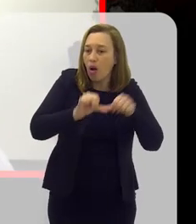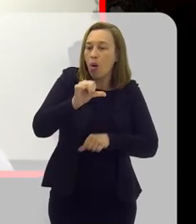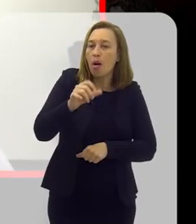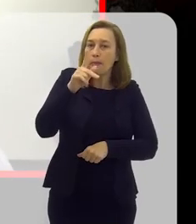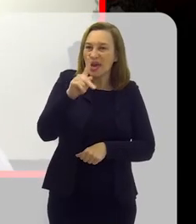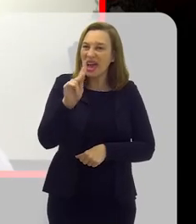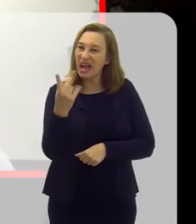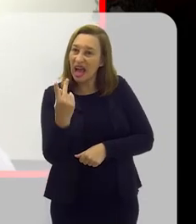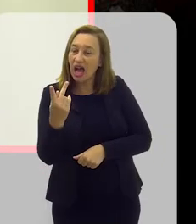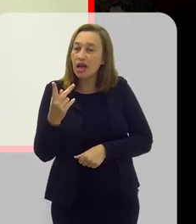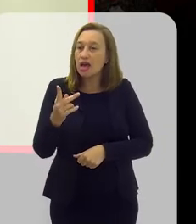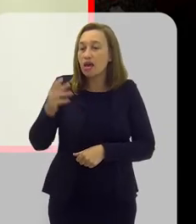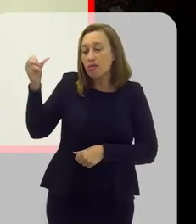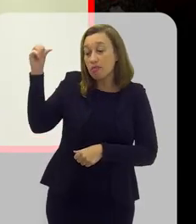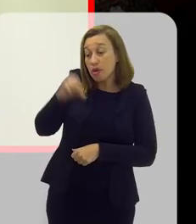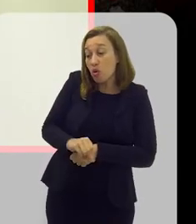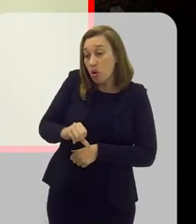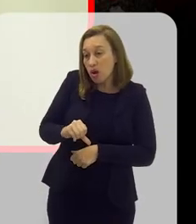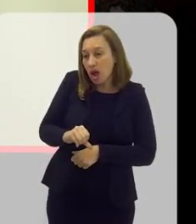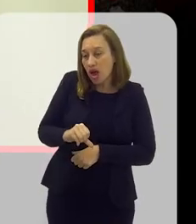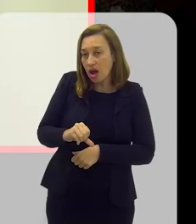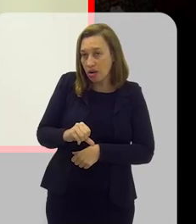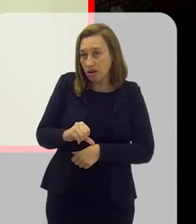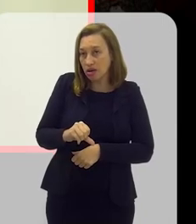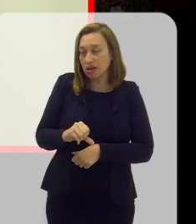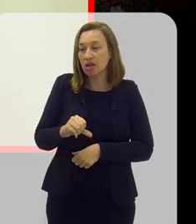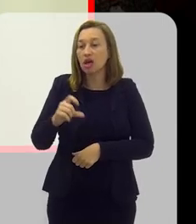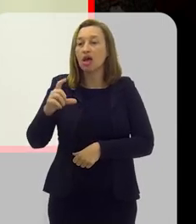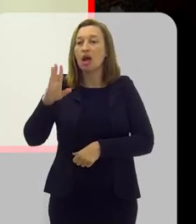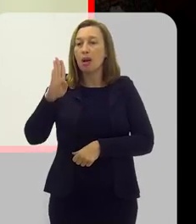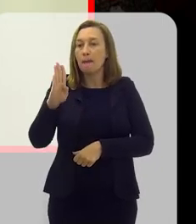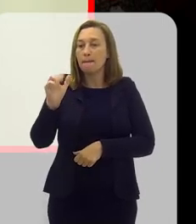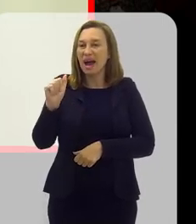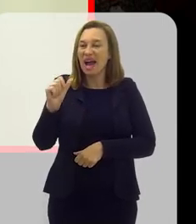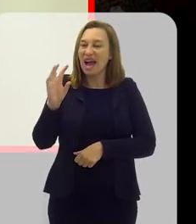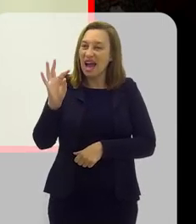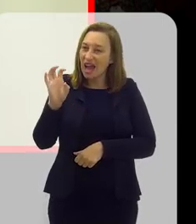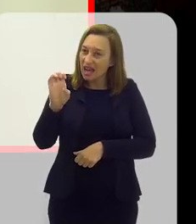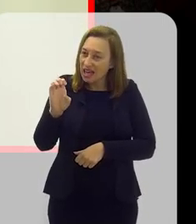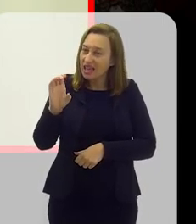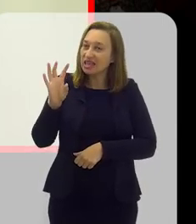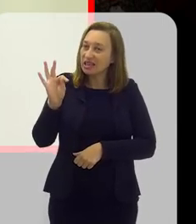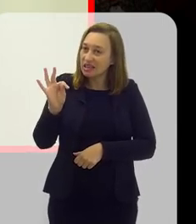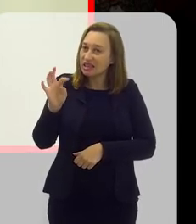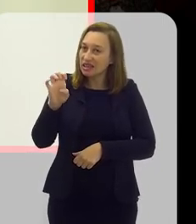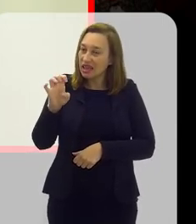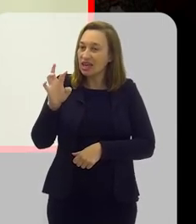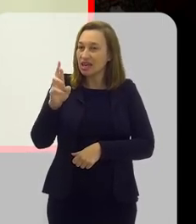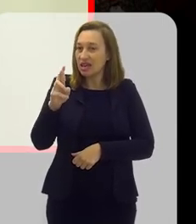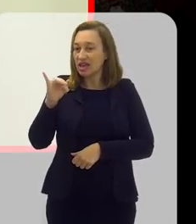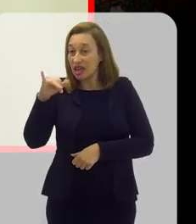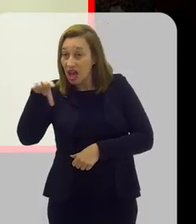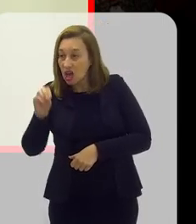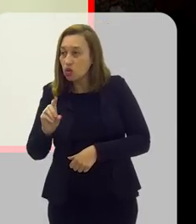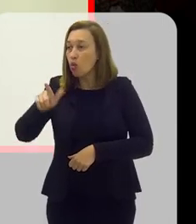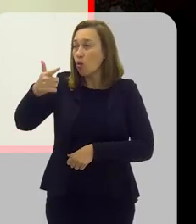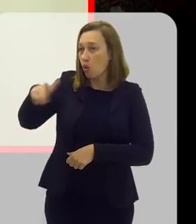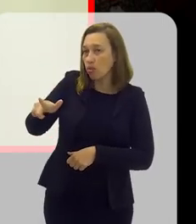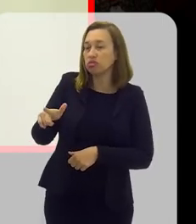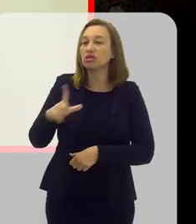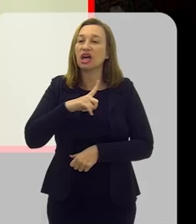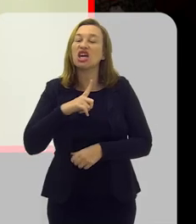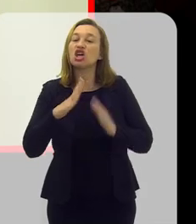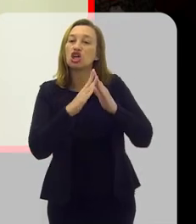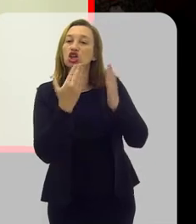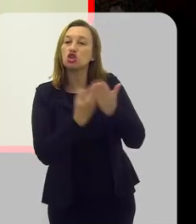e vão piorar mais ainda o quadro do crescimento bacteriano, né? Por outro lado, a gente tem escolas